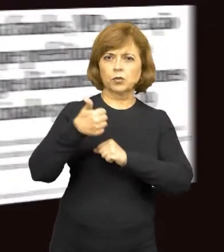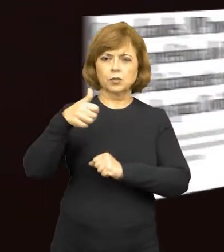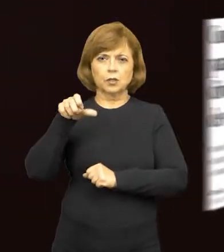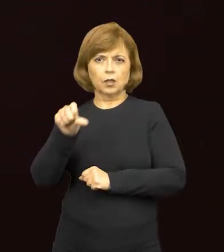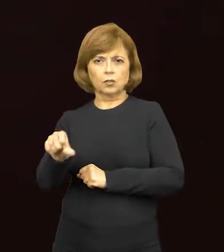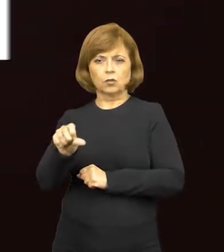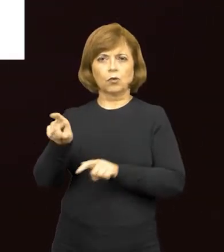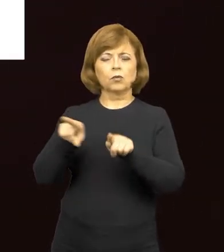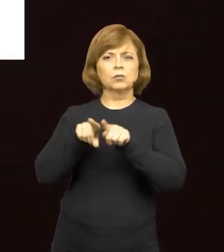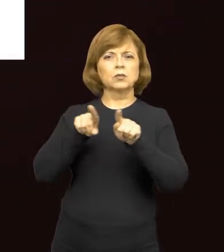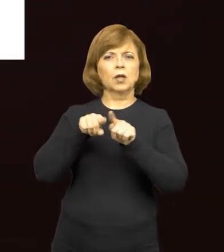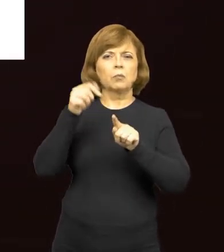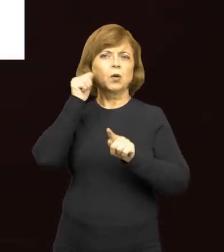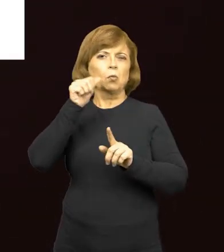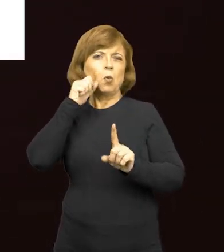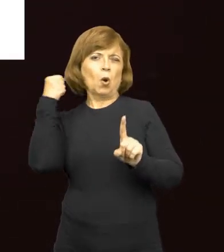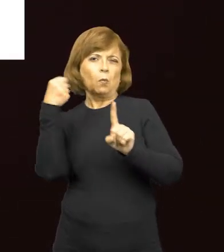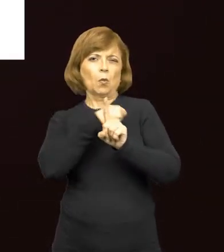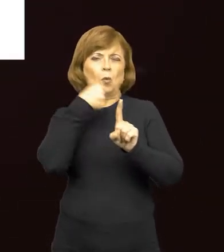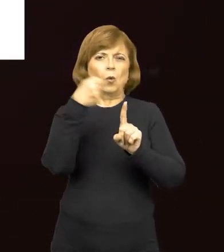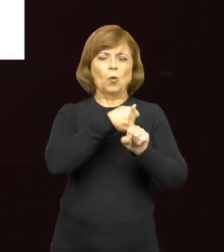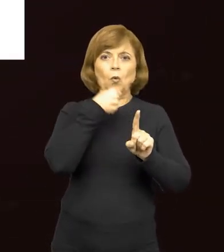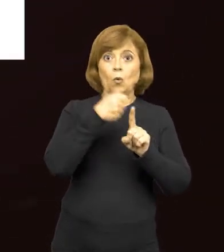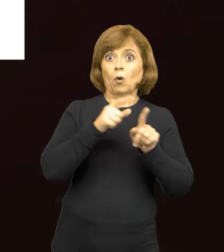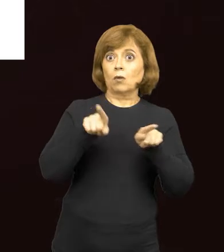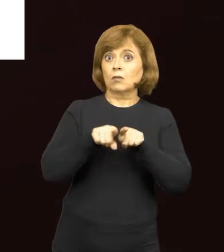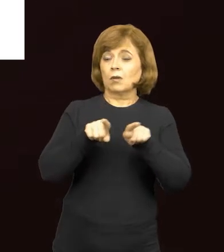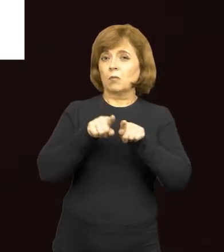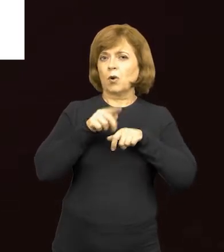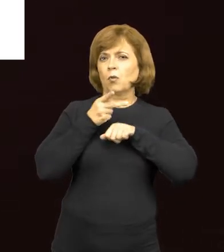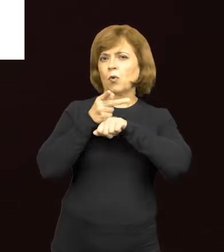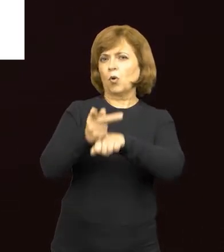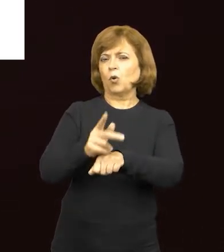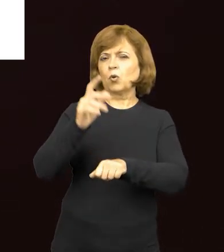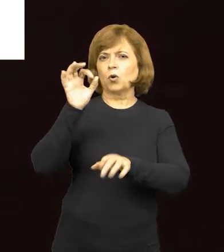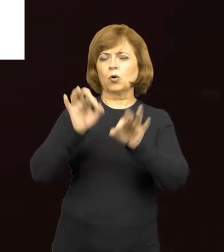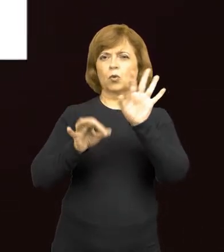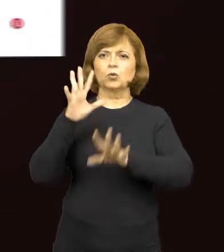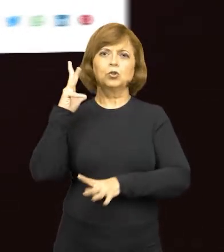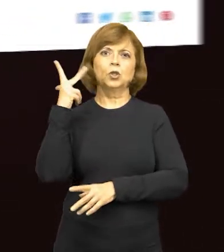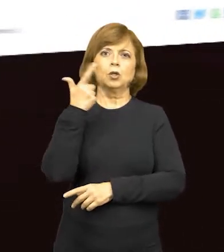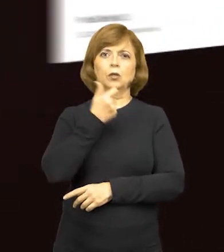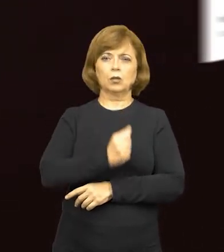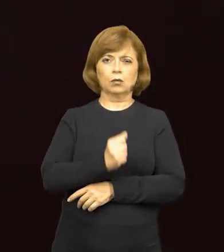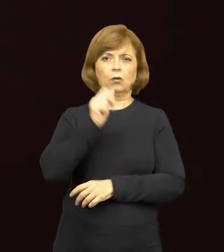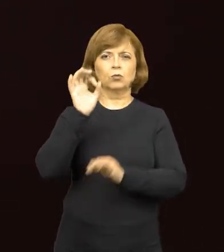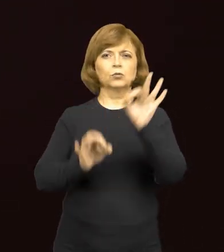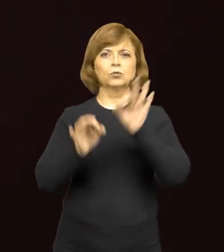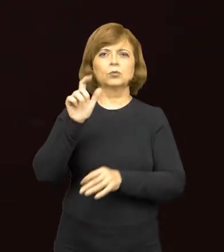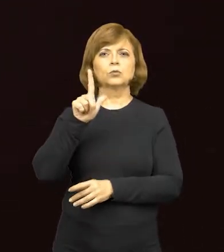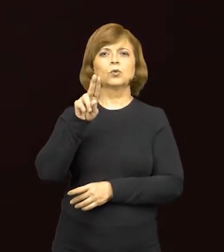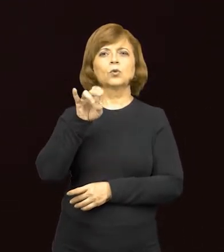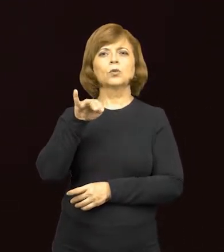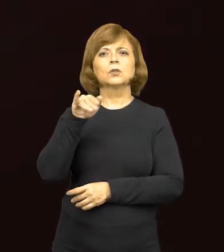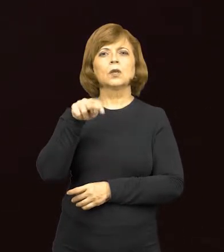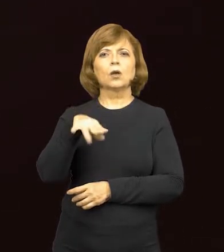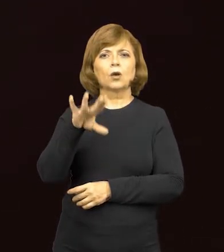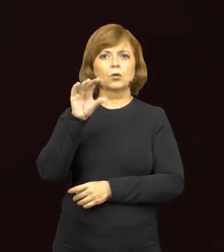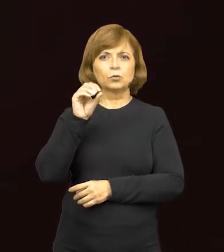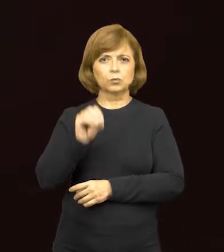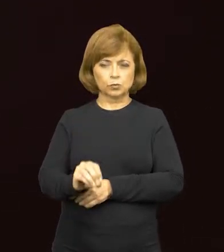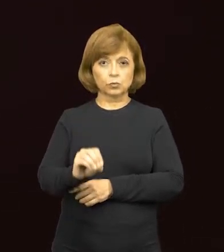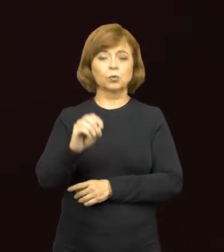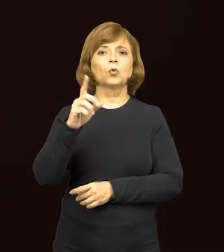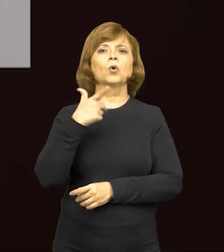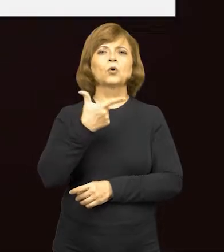ao feminicídio foram pautas discutidas pelo Procurador-Geral de Justiça, Luciano Matos, na primeira reunião do ano de